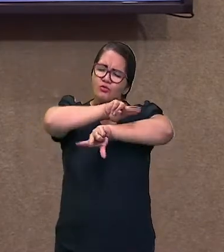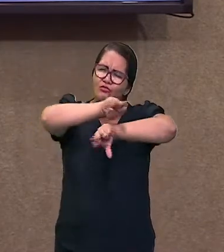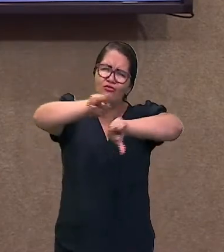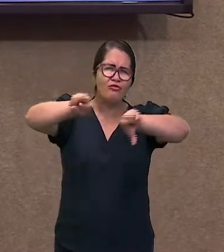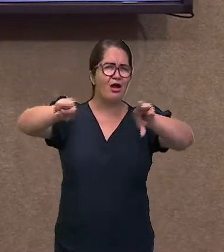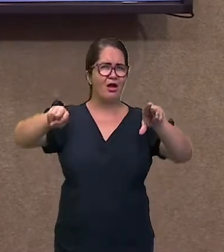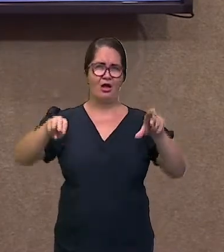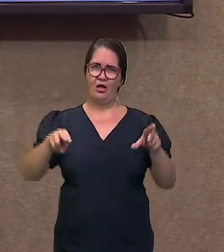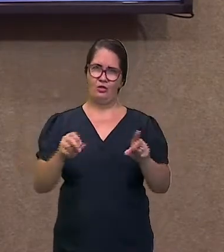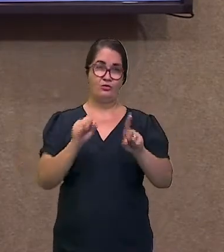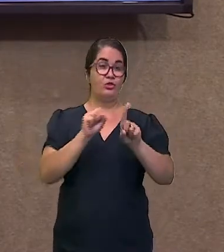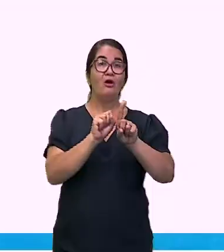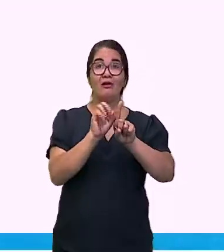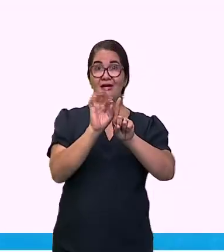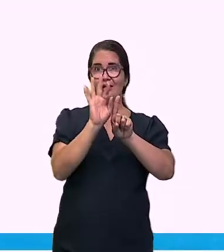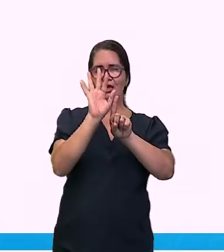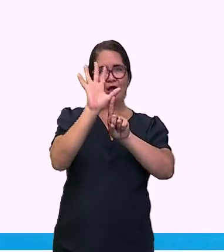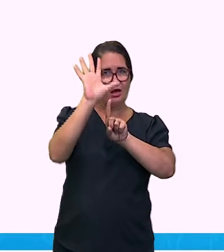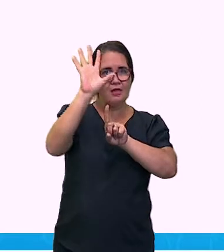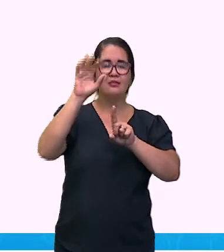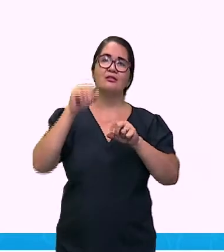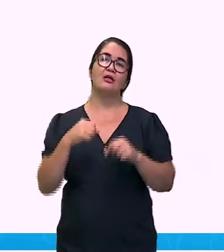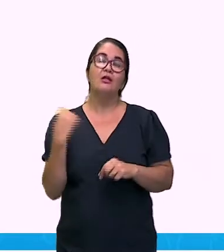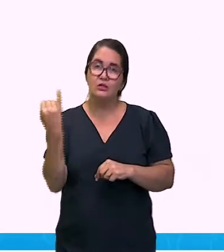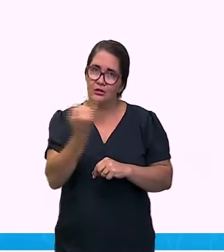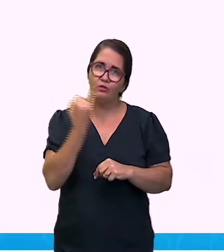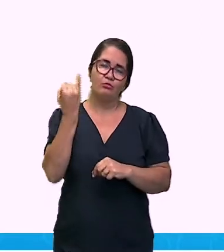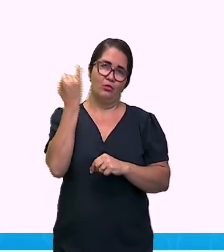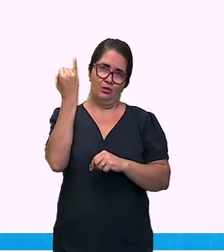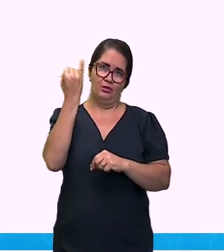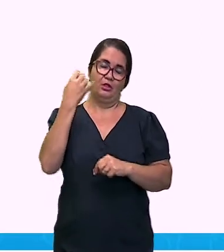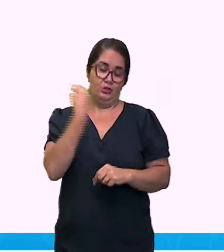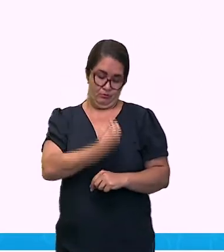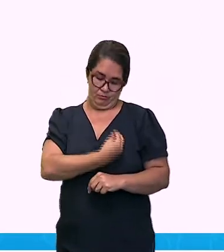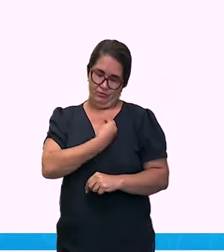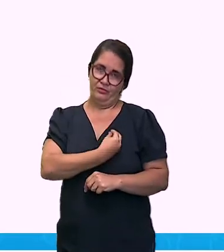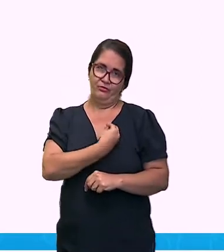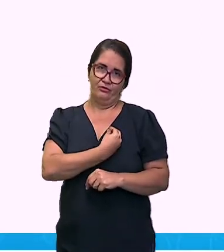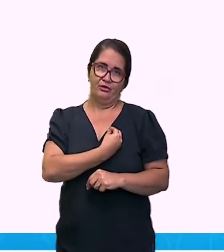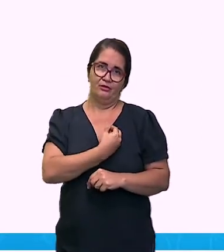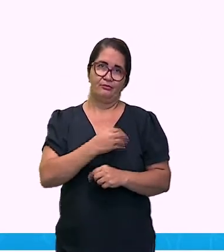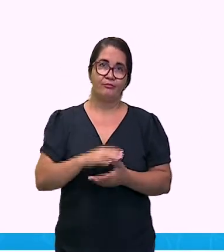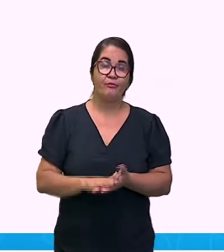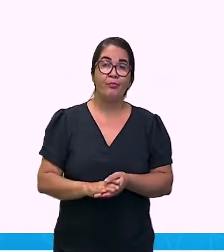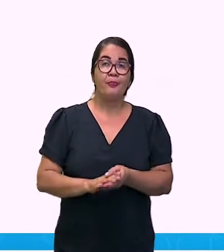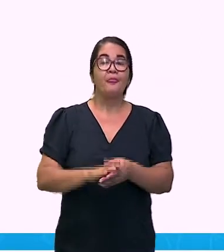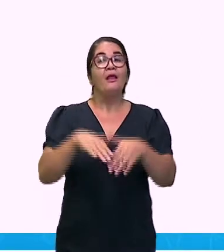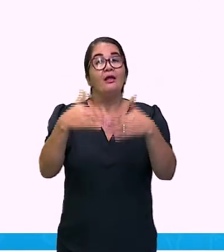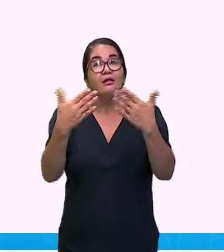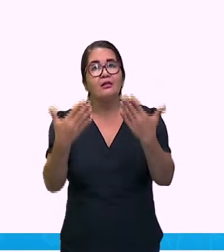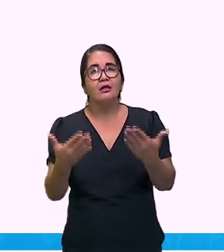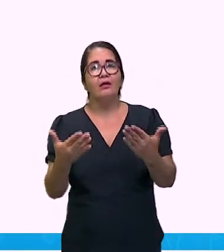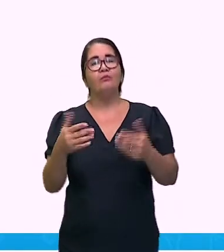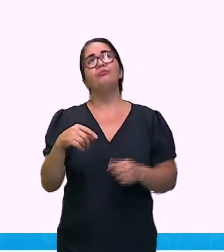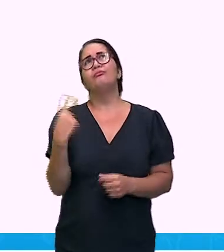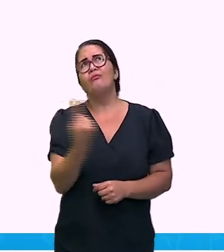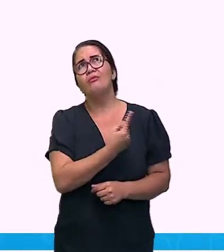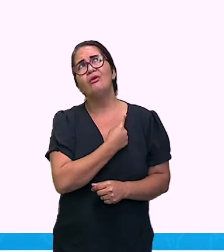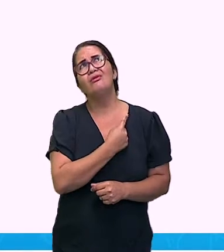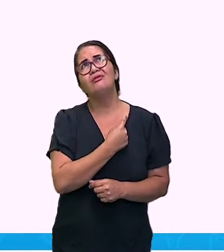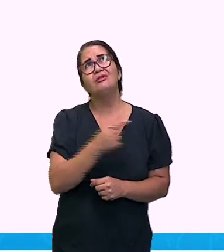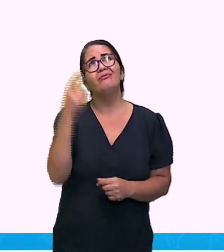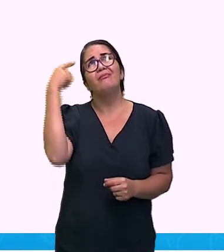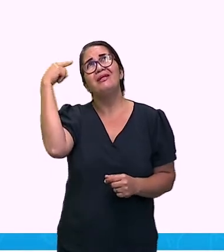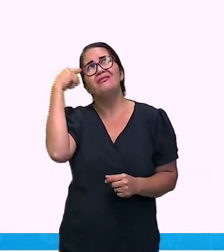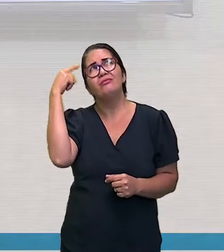vários outros. A umidade. Muitas vezes, a gente para pra pensar o seguinte. Vocês